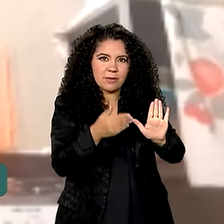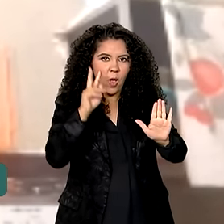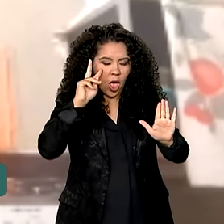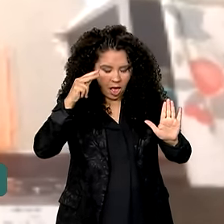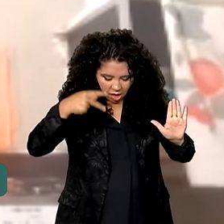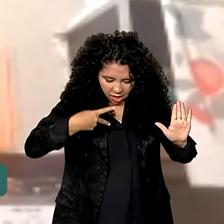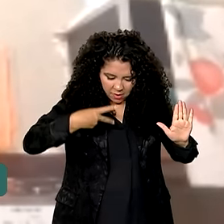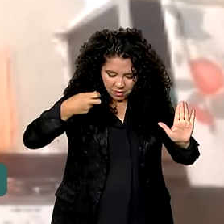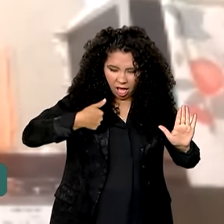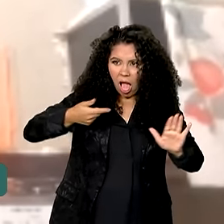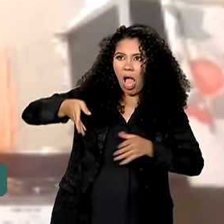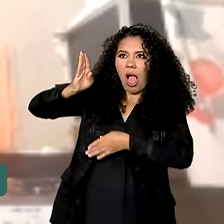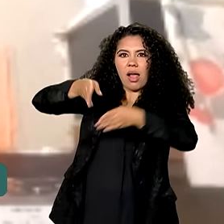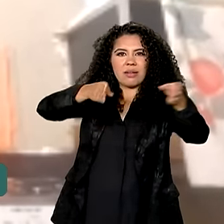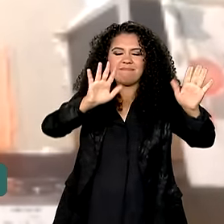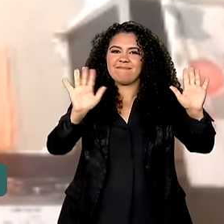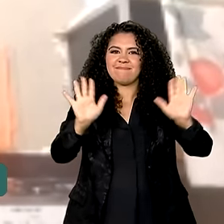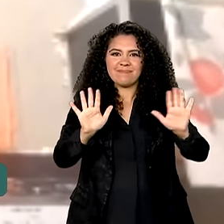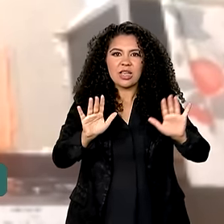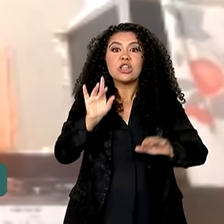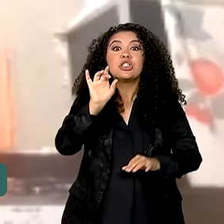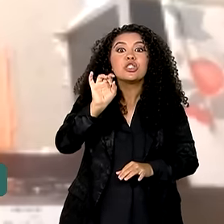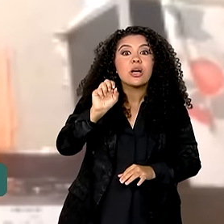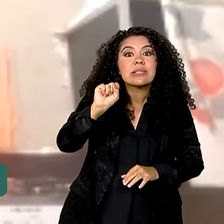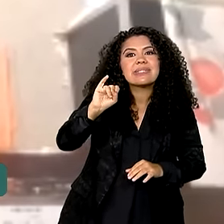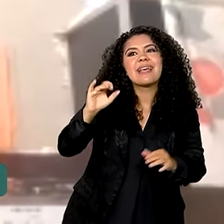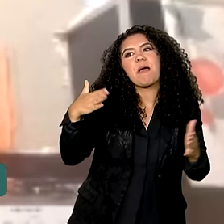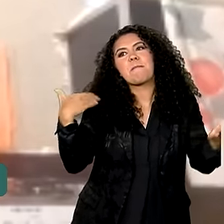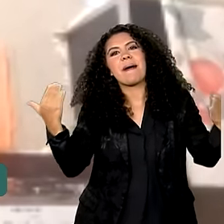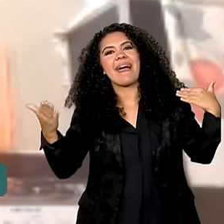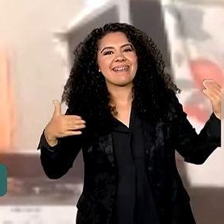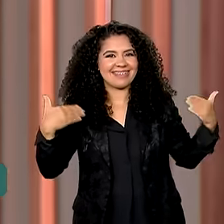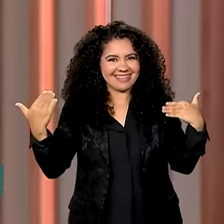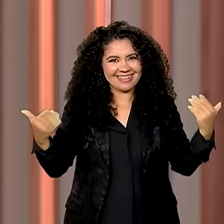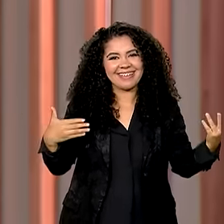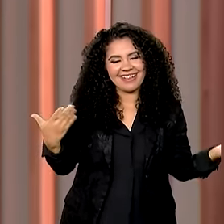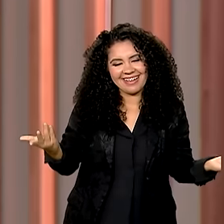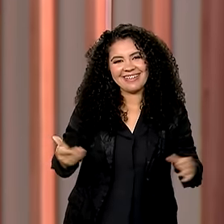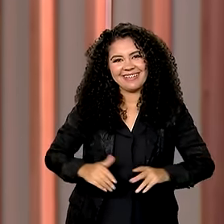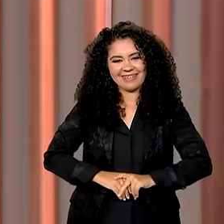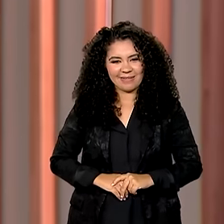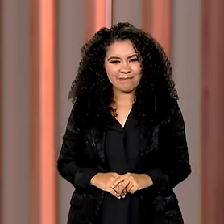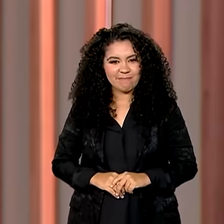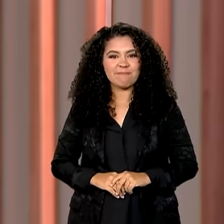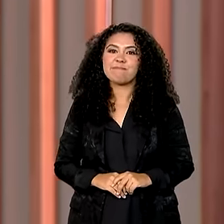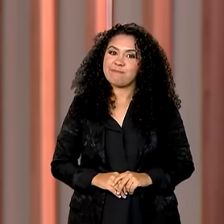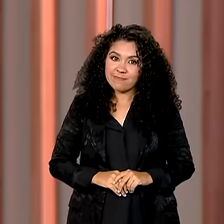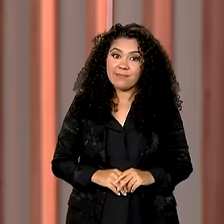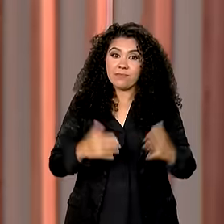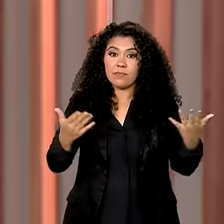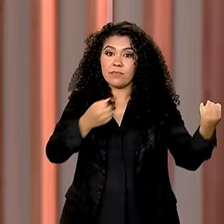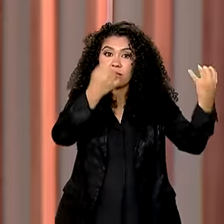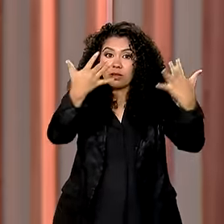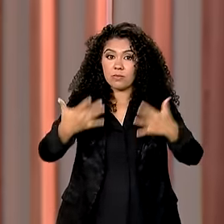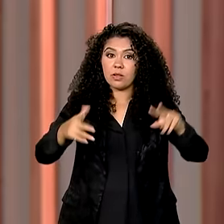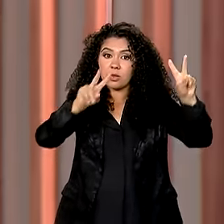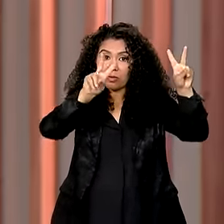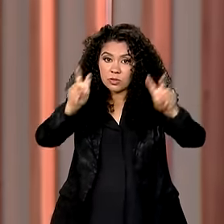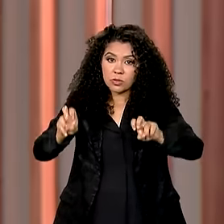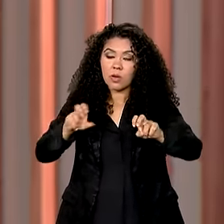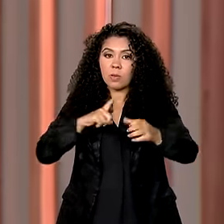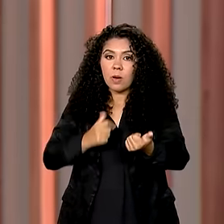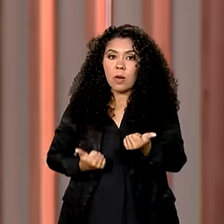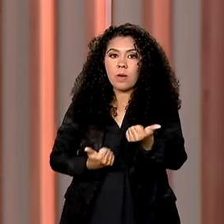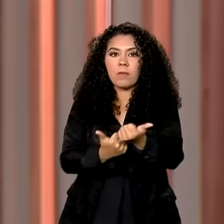viajando para lugar nenhum. Só se for para passear mesmo agora. É isso, e por falar em reforço na produção,